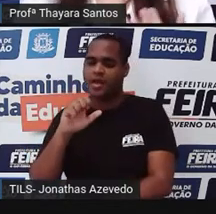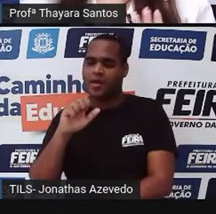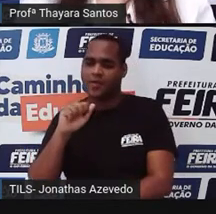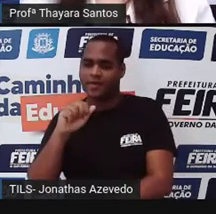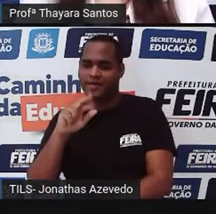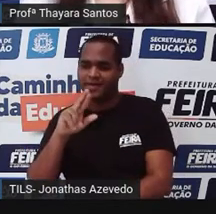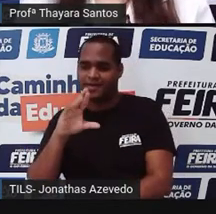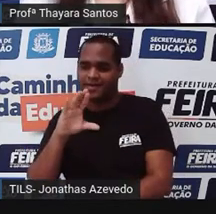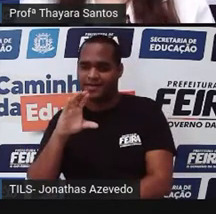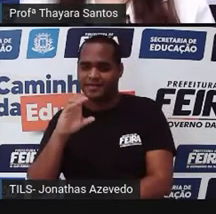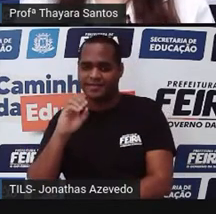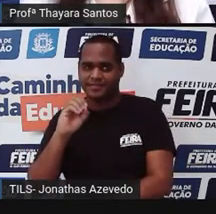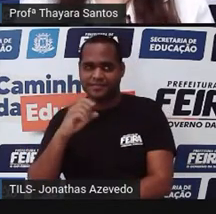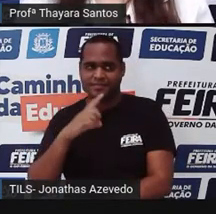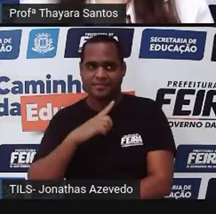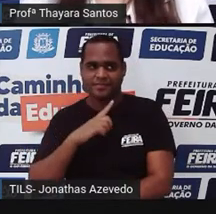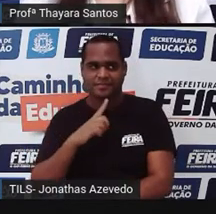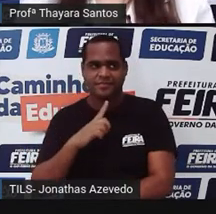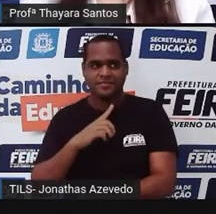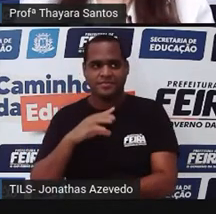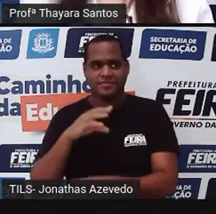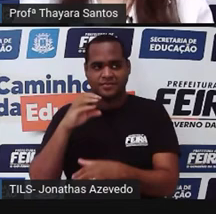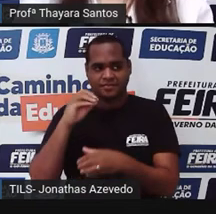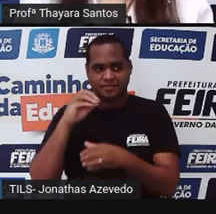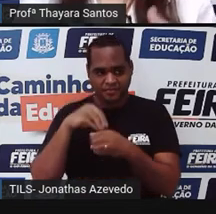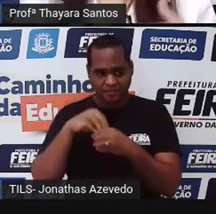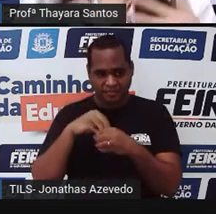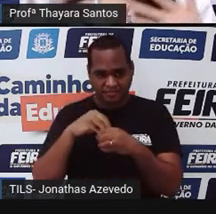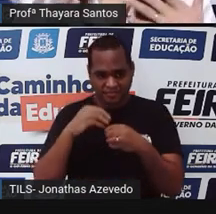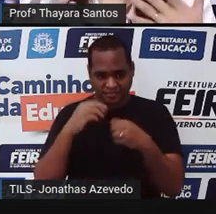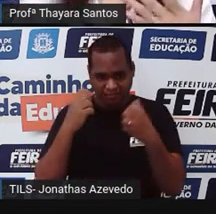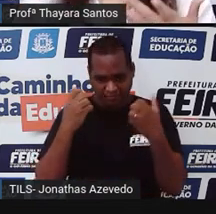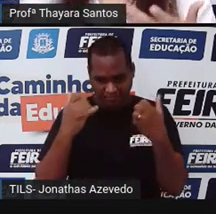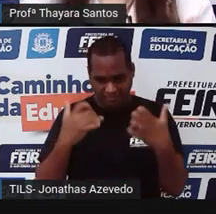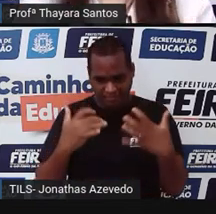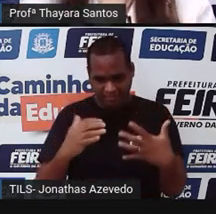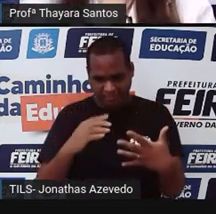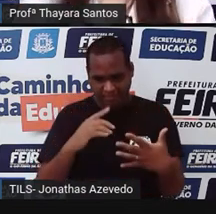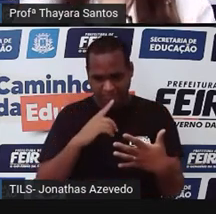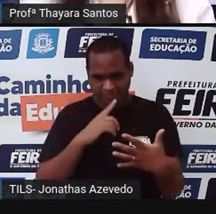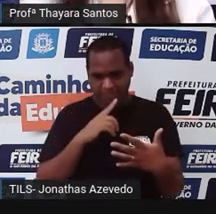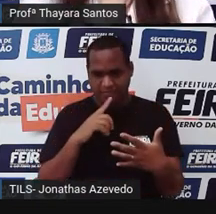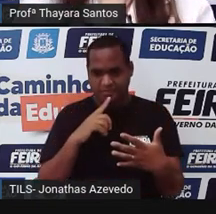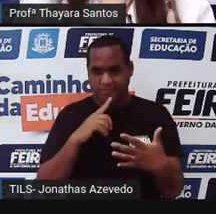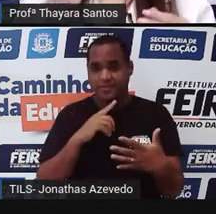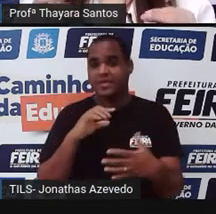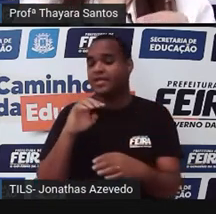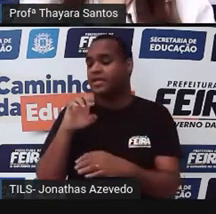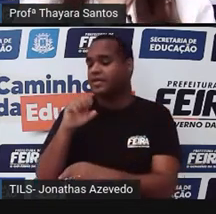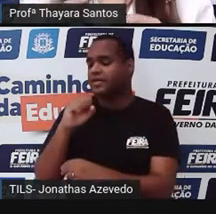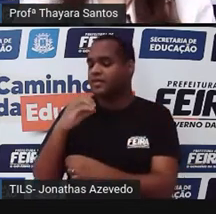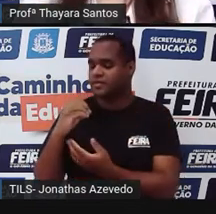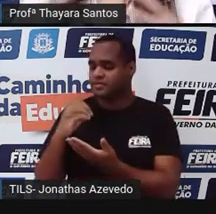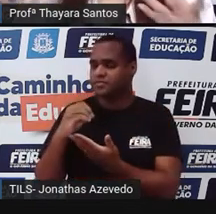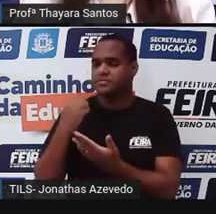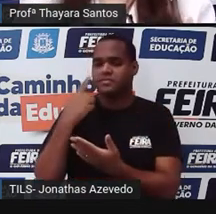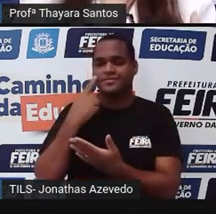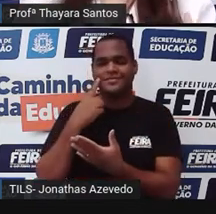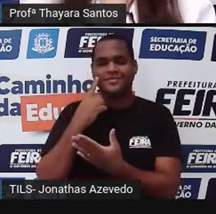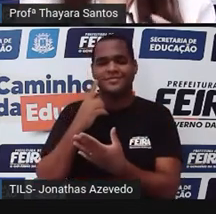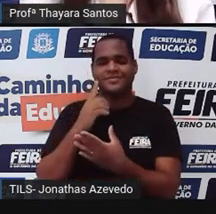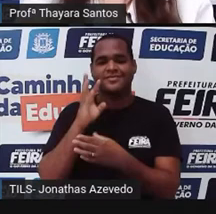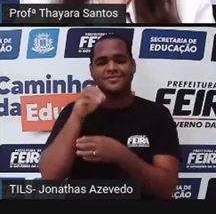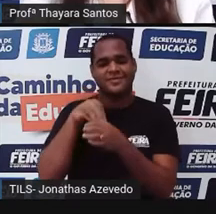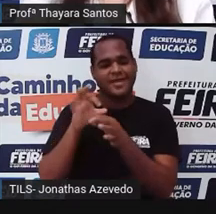interno formado por calcário. Aqui nos artrópodes a gente tem um exoesqueleto, é um esqueleto que fica do lado de